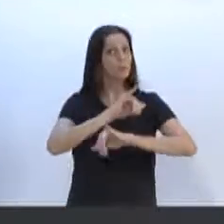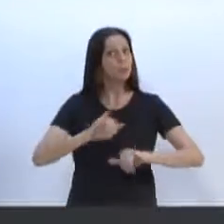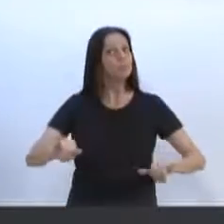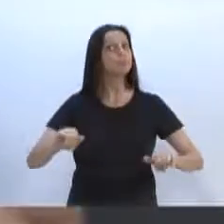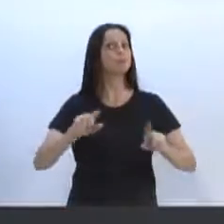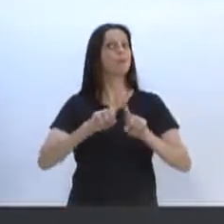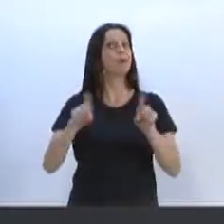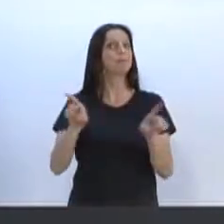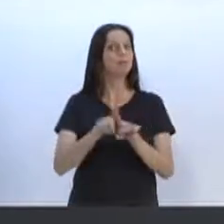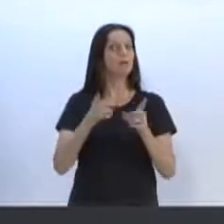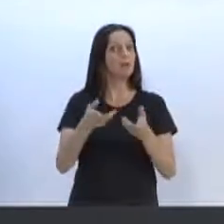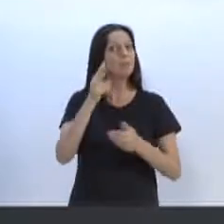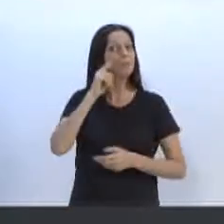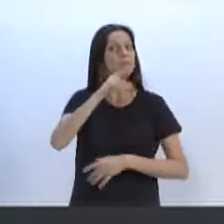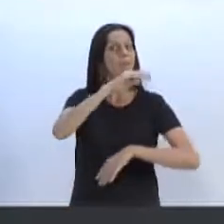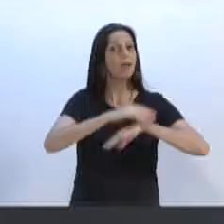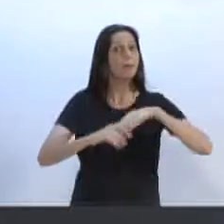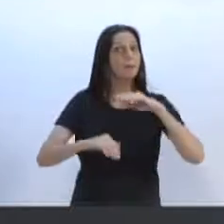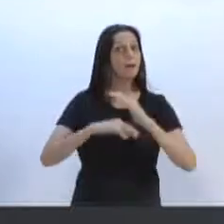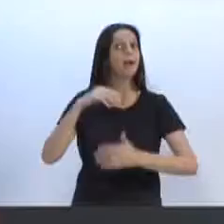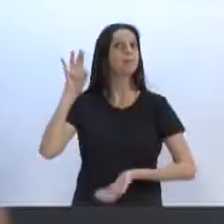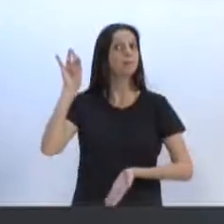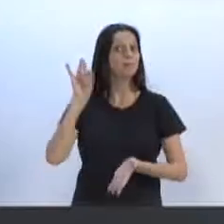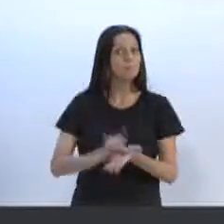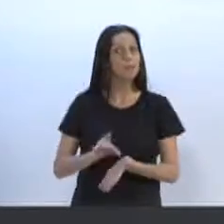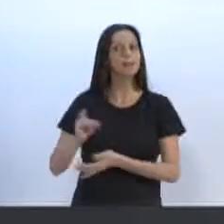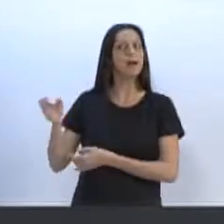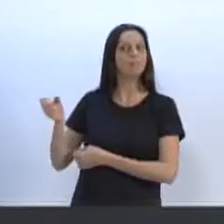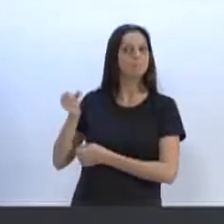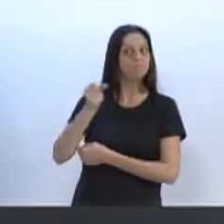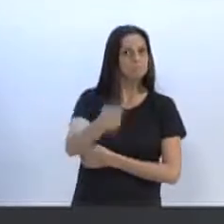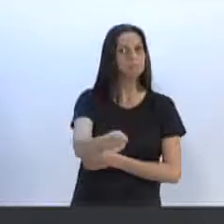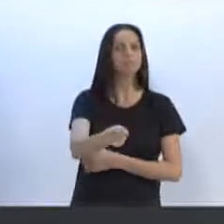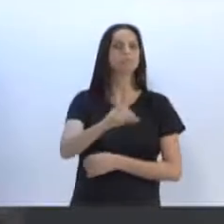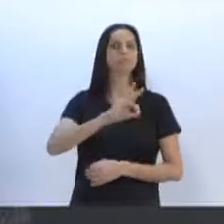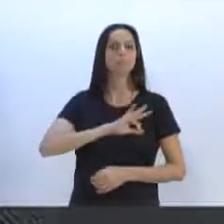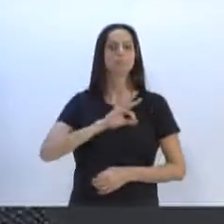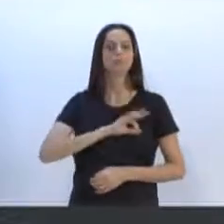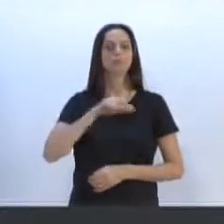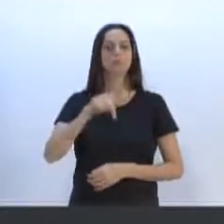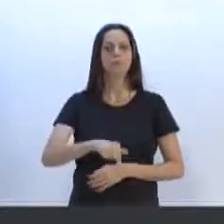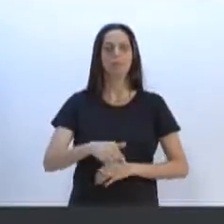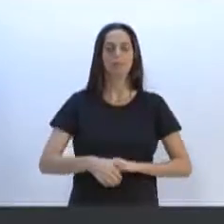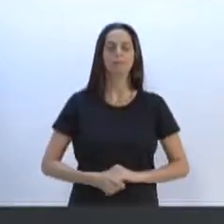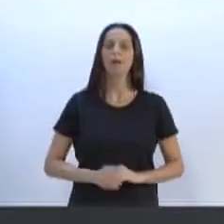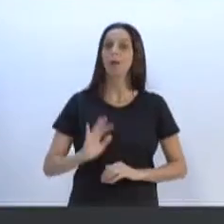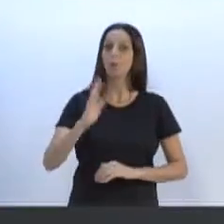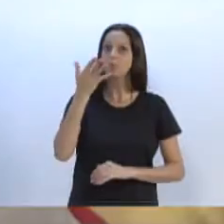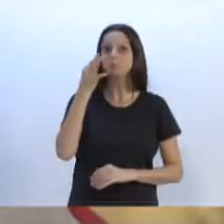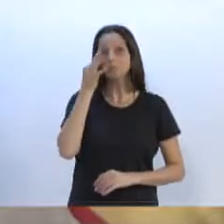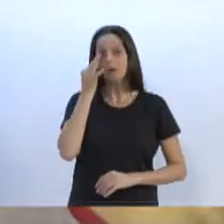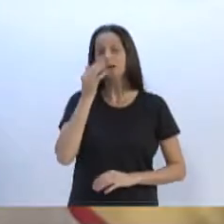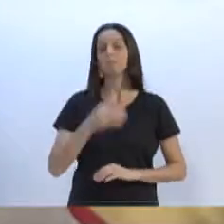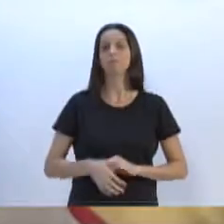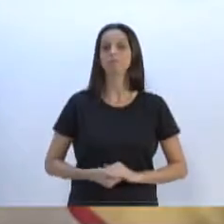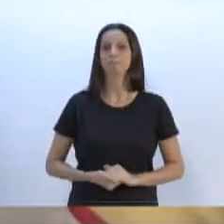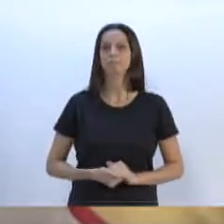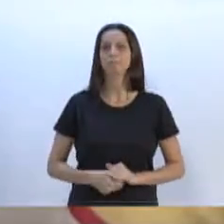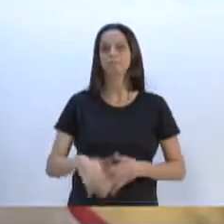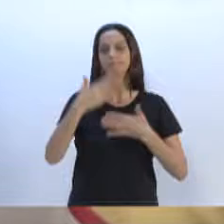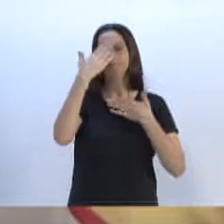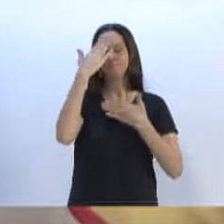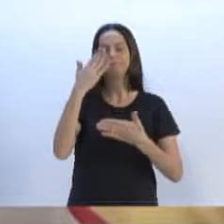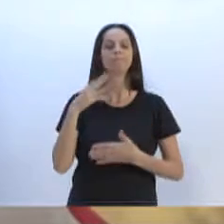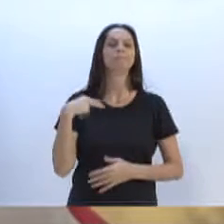os reflexos dessa notícia e ela realmente acontecendo. Obrigado. Agradeço ao vereador Gilson,